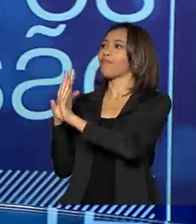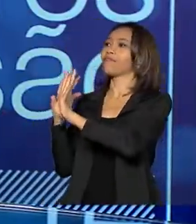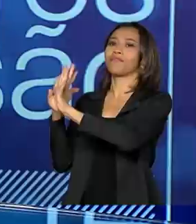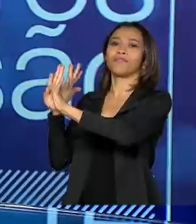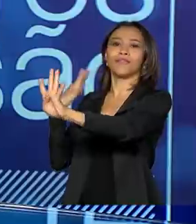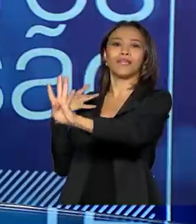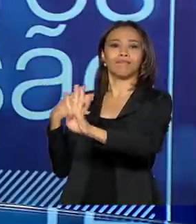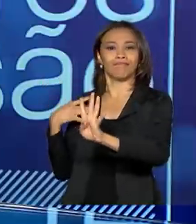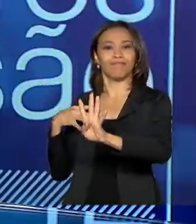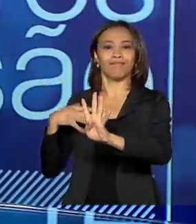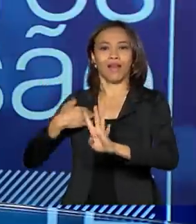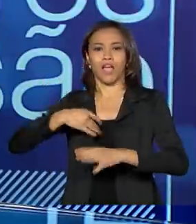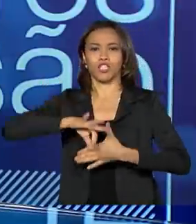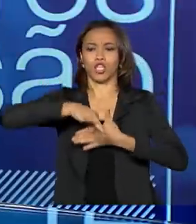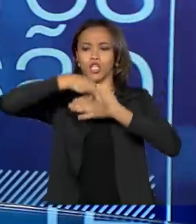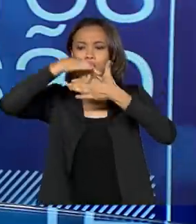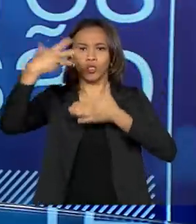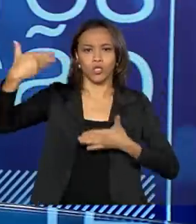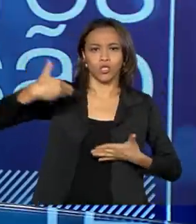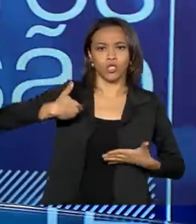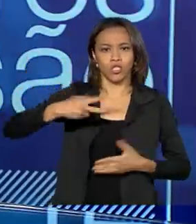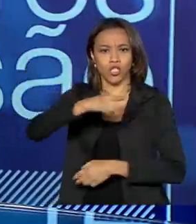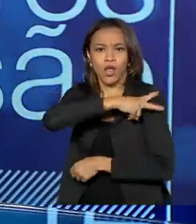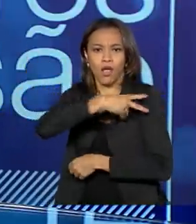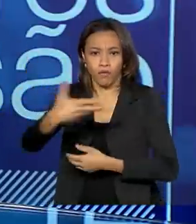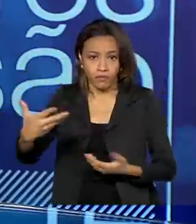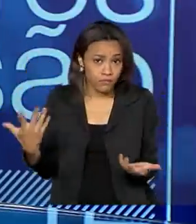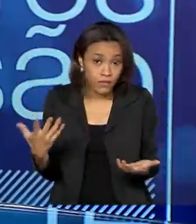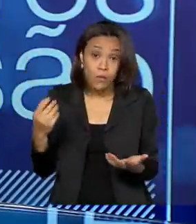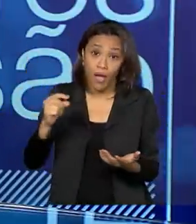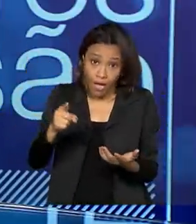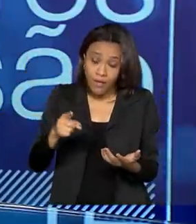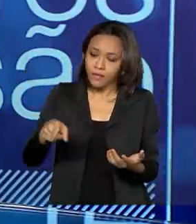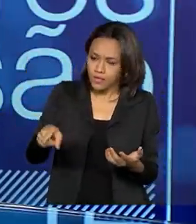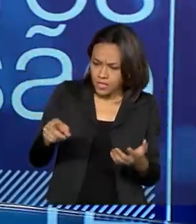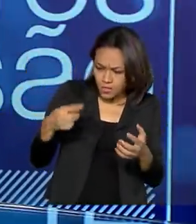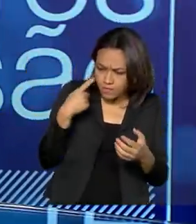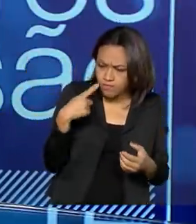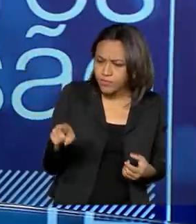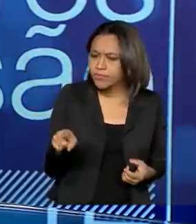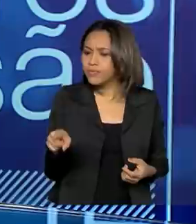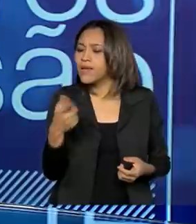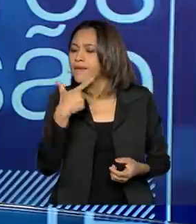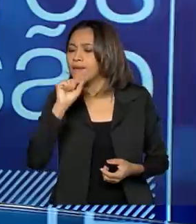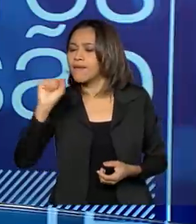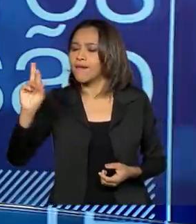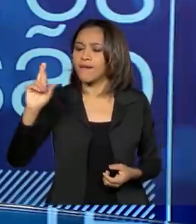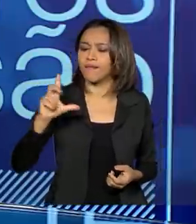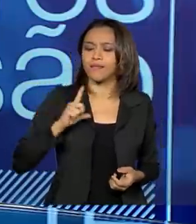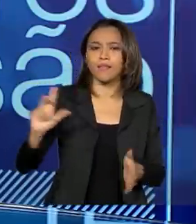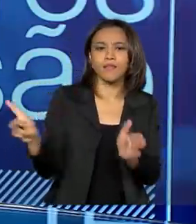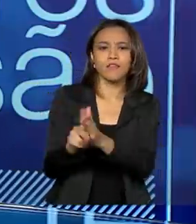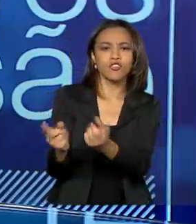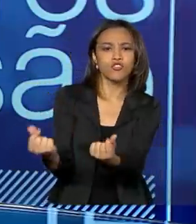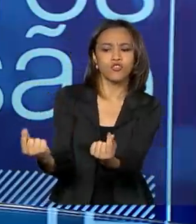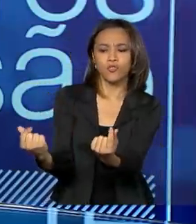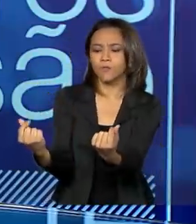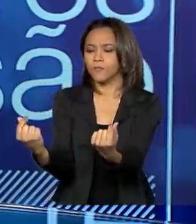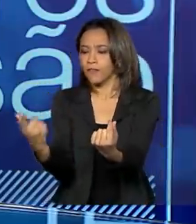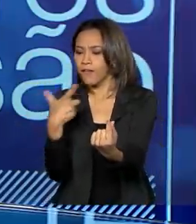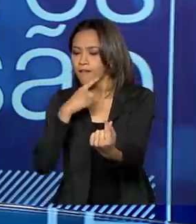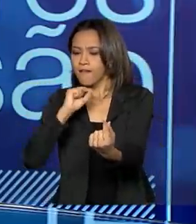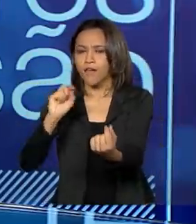comando. Então, o importante é trabalhar na descapitalização, ou seja, investigar o patrimônio, quem detém esse patrimônio. Muitos estão